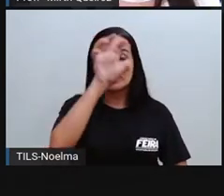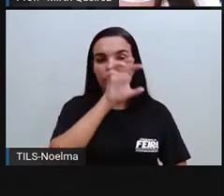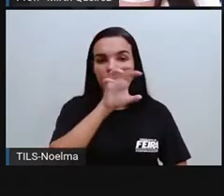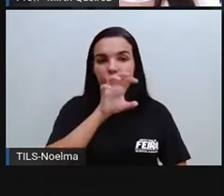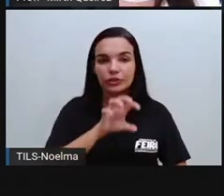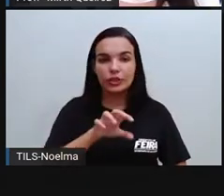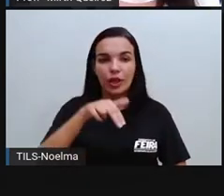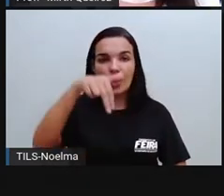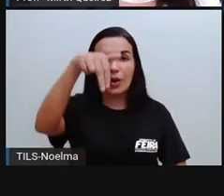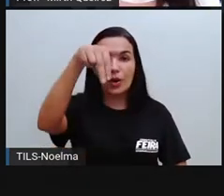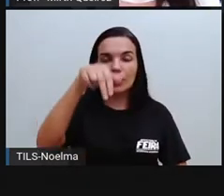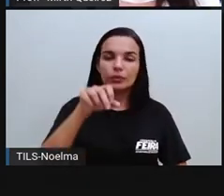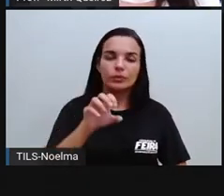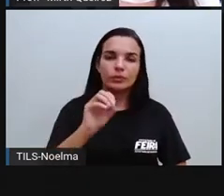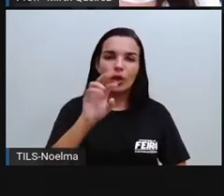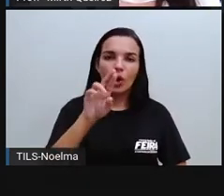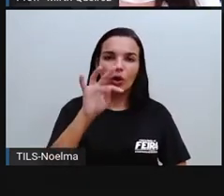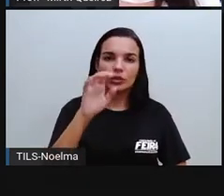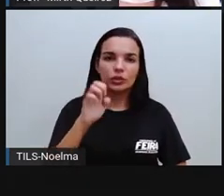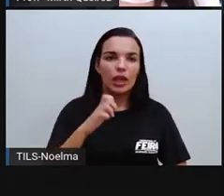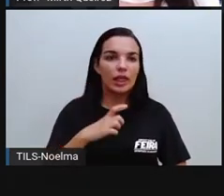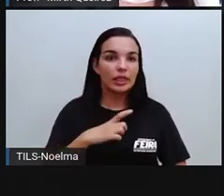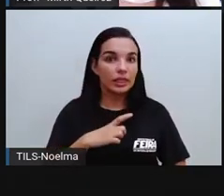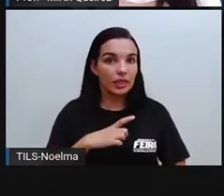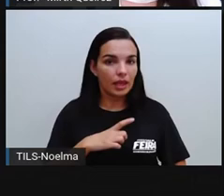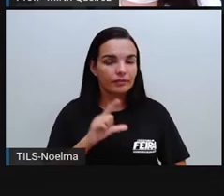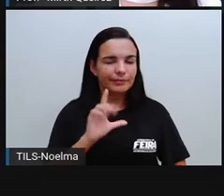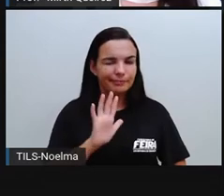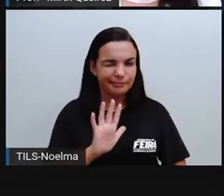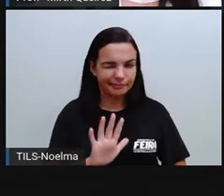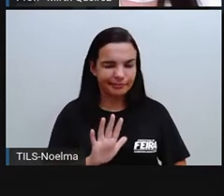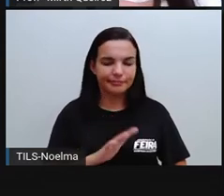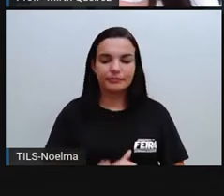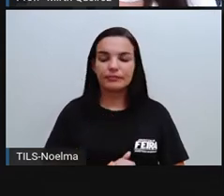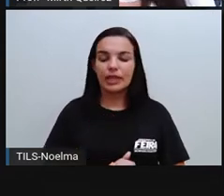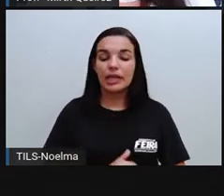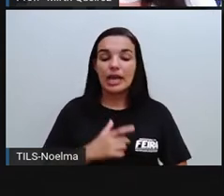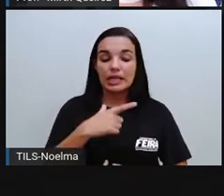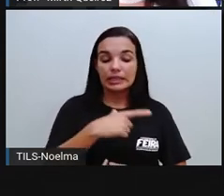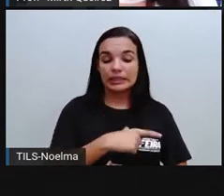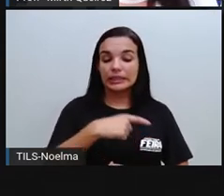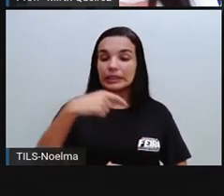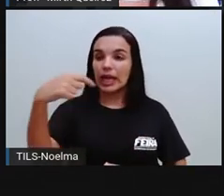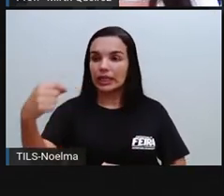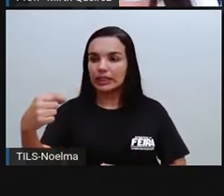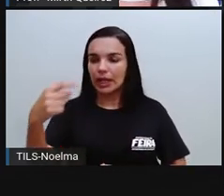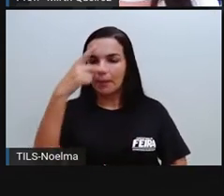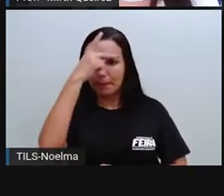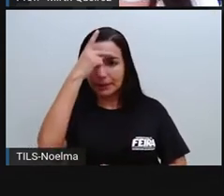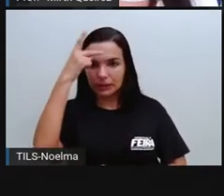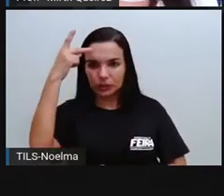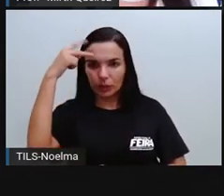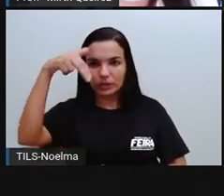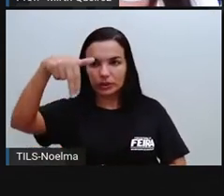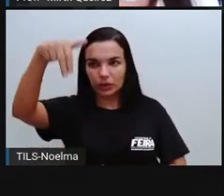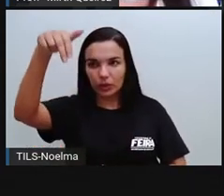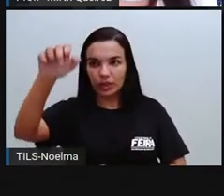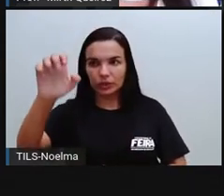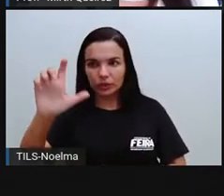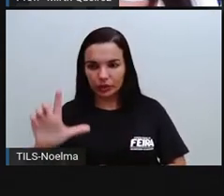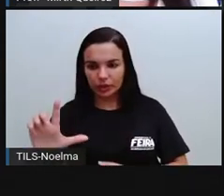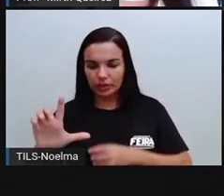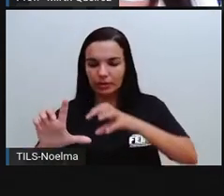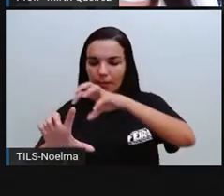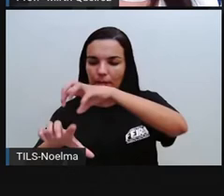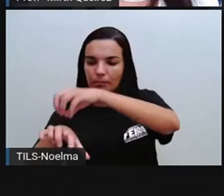Primeiro, houve a saída de nordestinos para a região Norte. Quais os motivos? Lá no